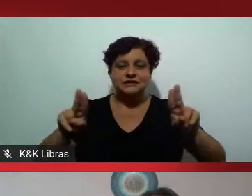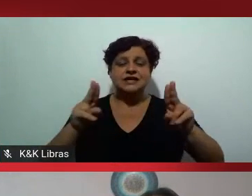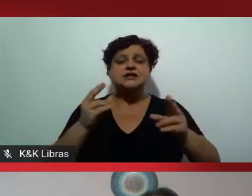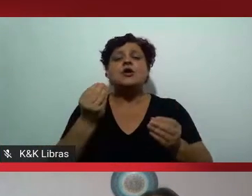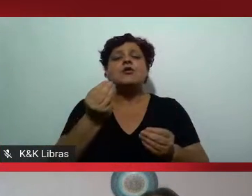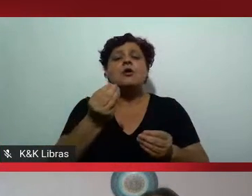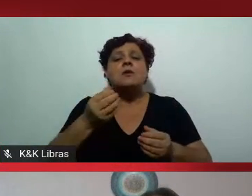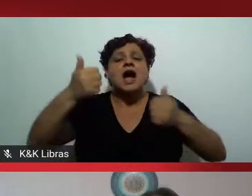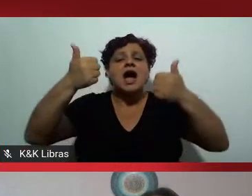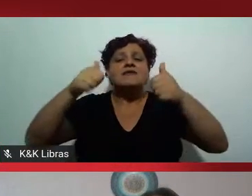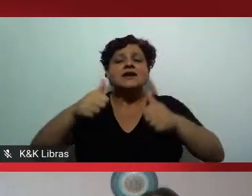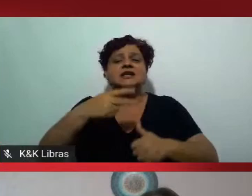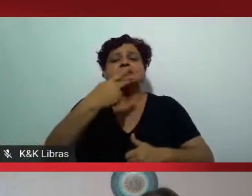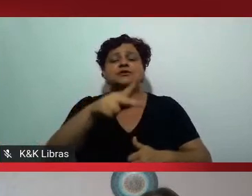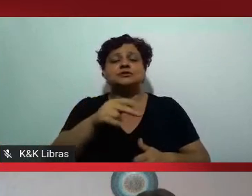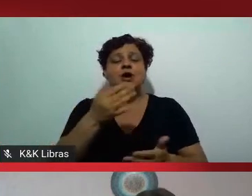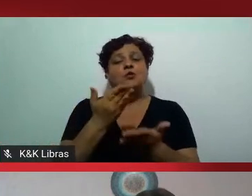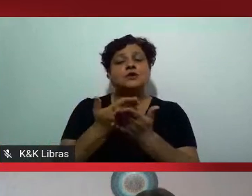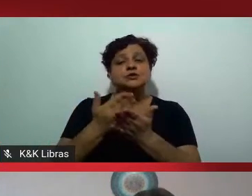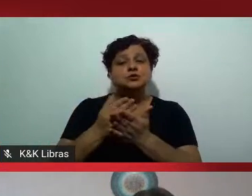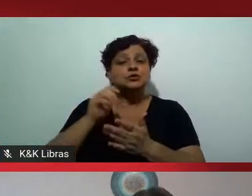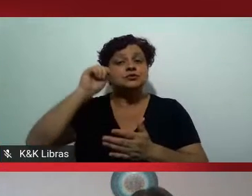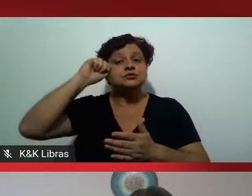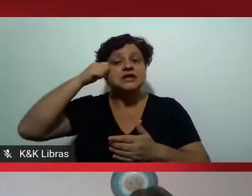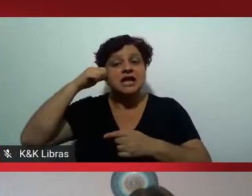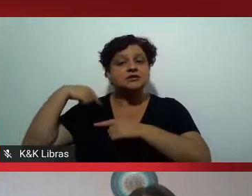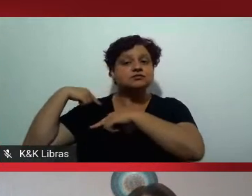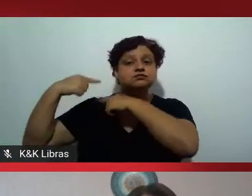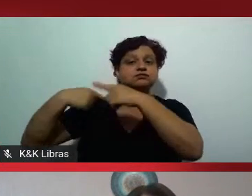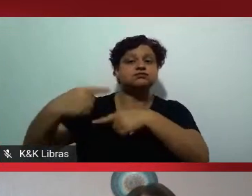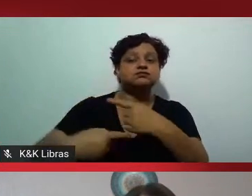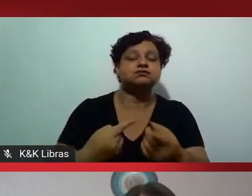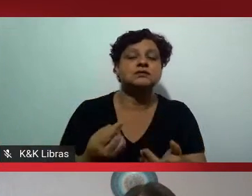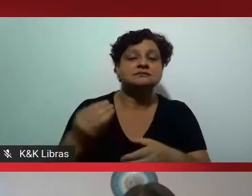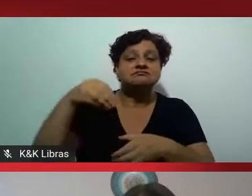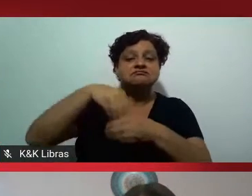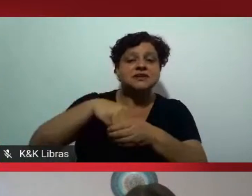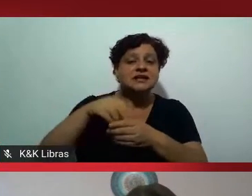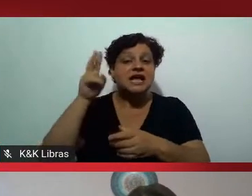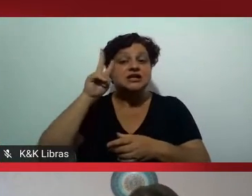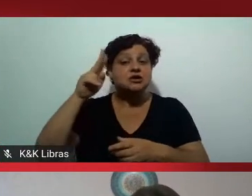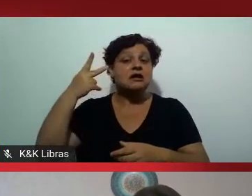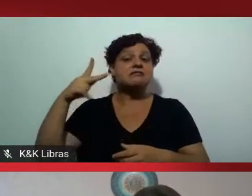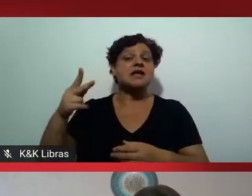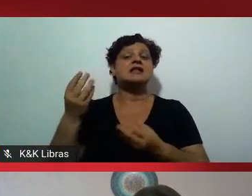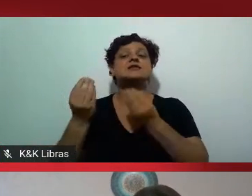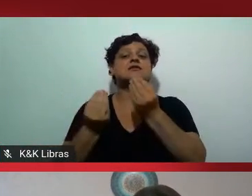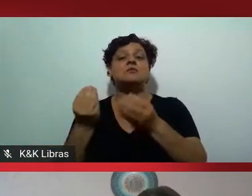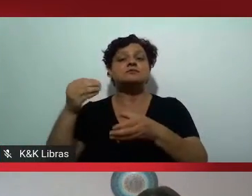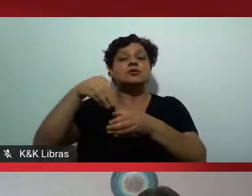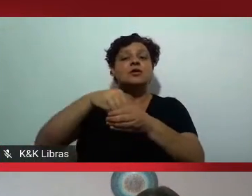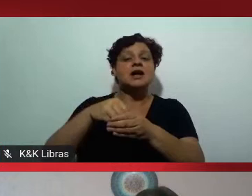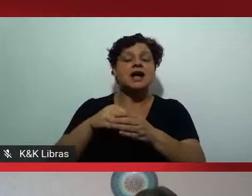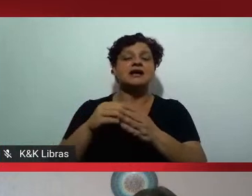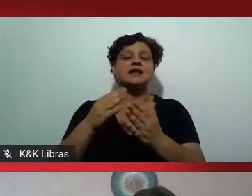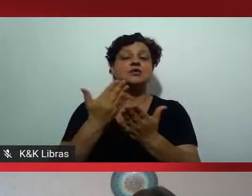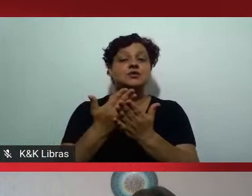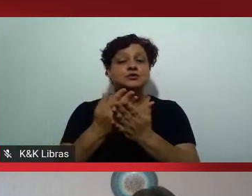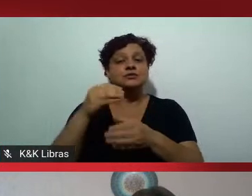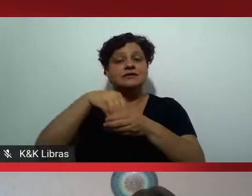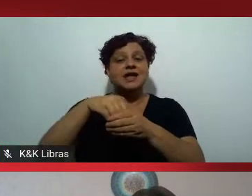ensino superior brasileiras? A gente gostaria de ouvir um pouco a sua opinião e o seu ponto de vista com relação a essa inclusão, professor.